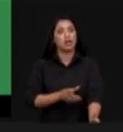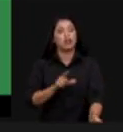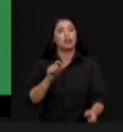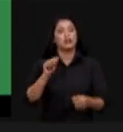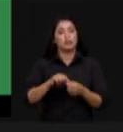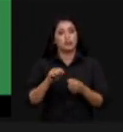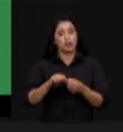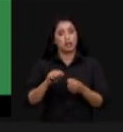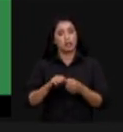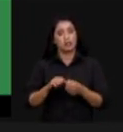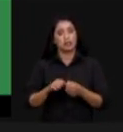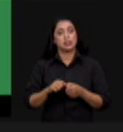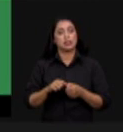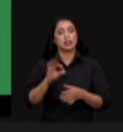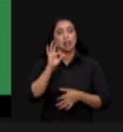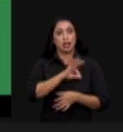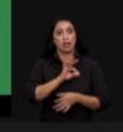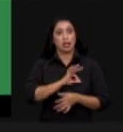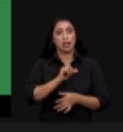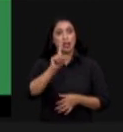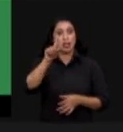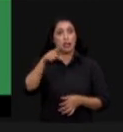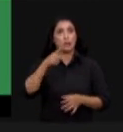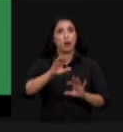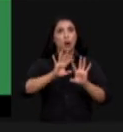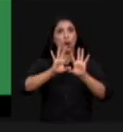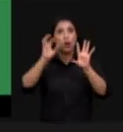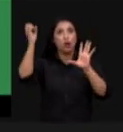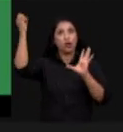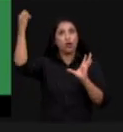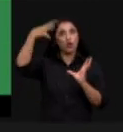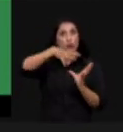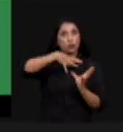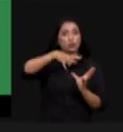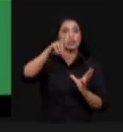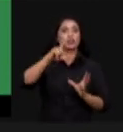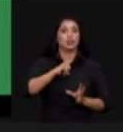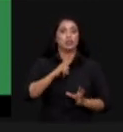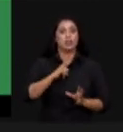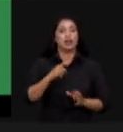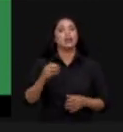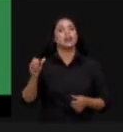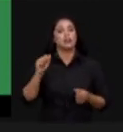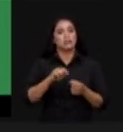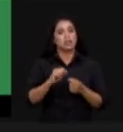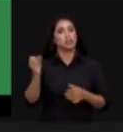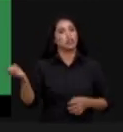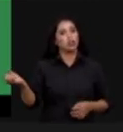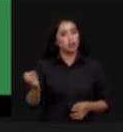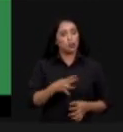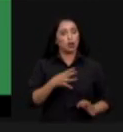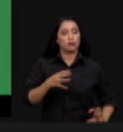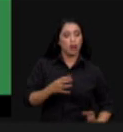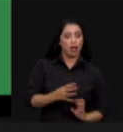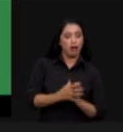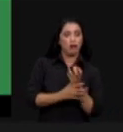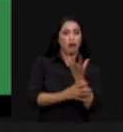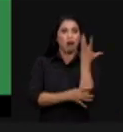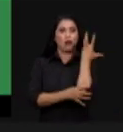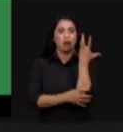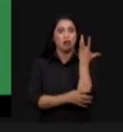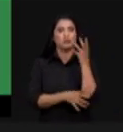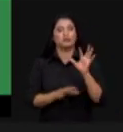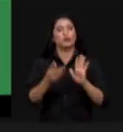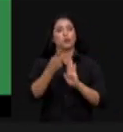renda e vai abrir espaço para entrar luz na floresta fazendo com que haja a renovação as áreas vão ficar de